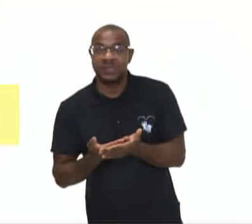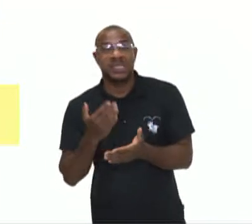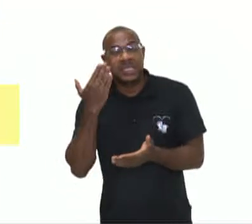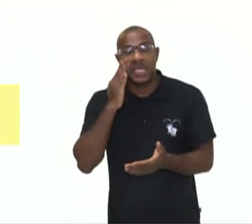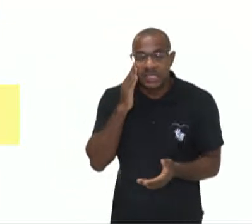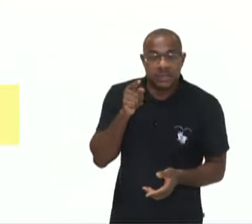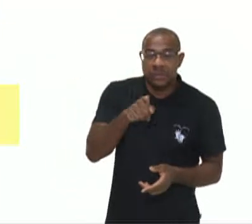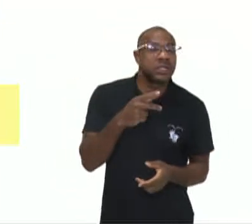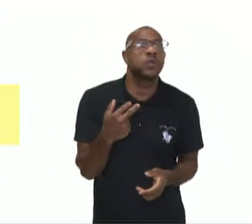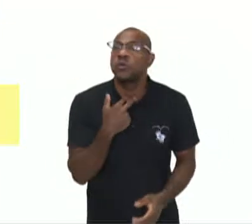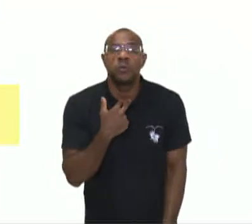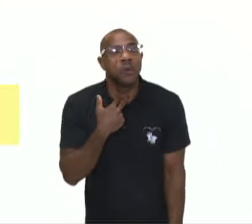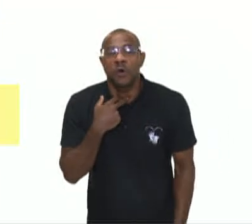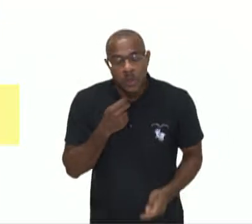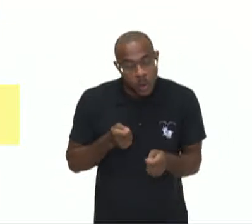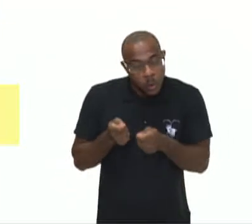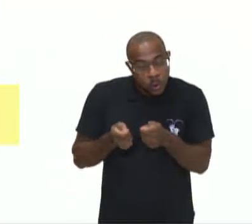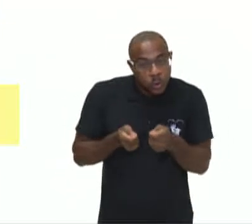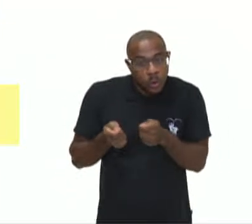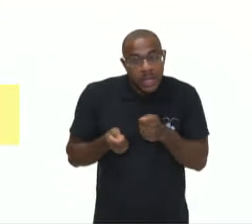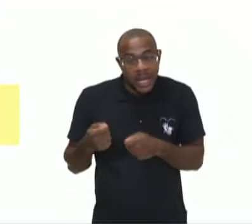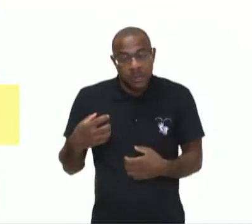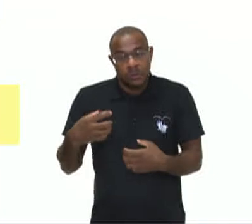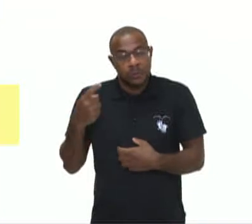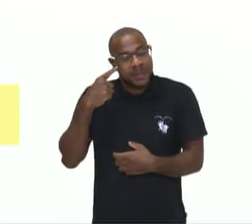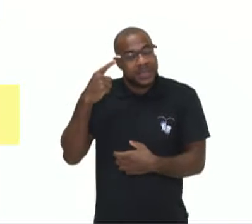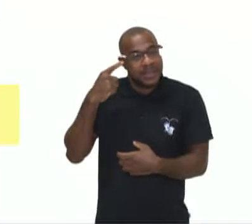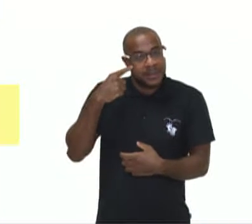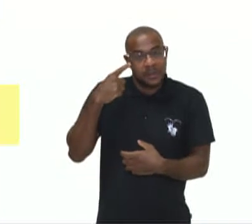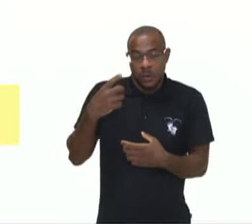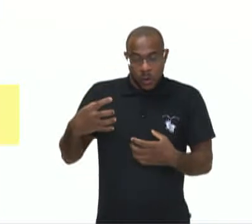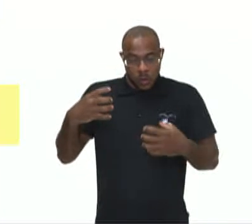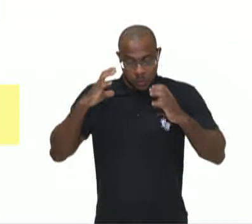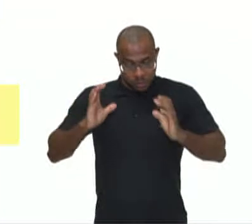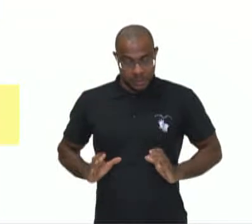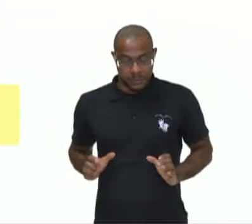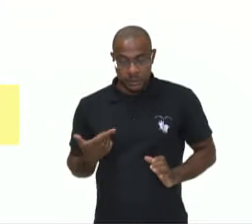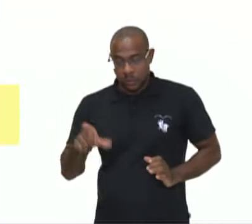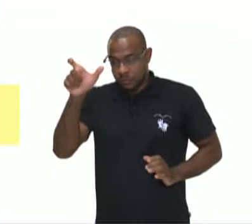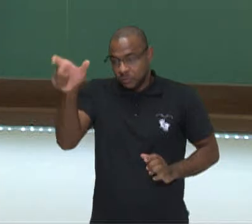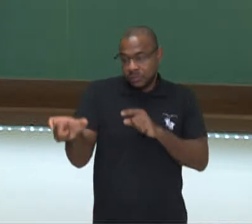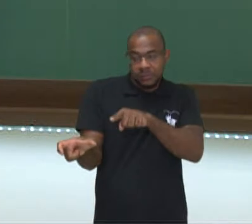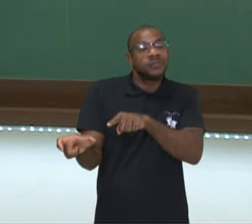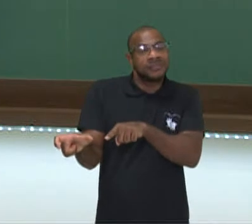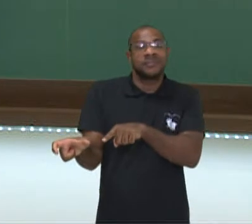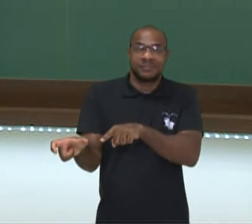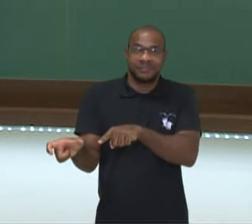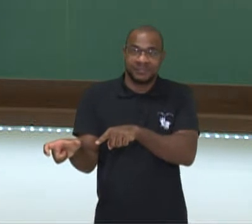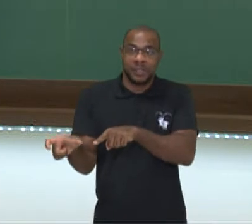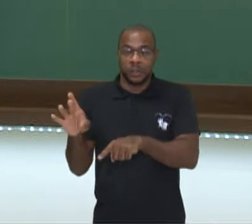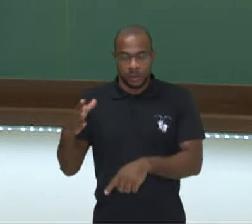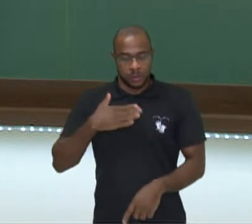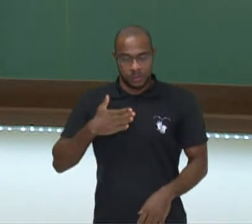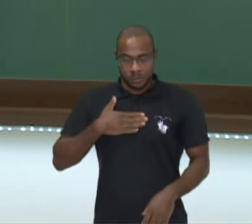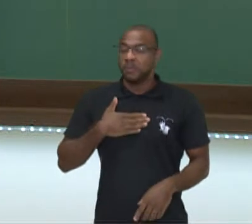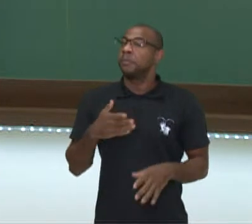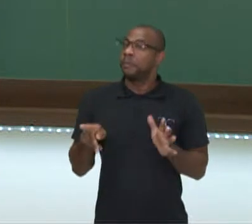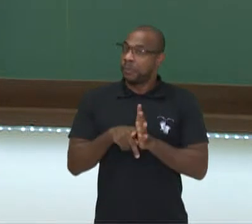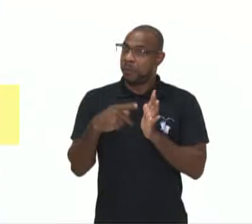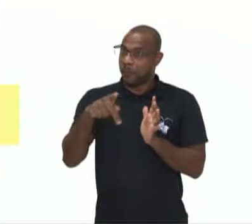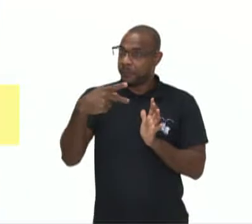você não pode controlar o comportamento de outras pessoas, mas apenas o seu mesmo,